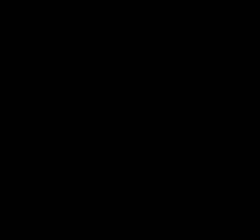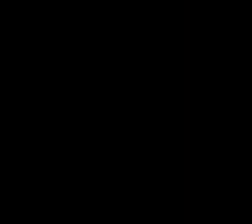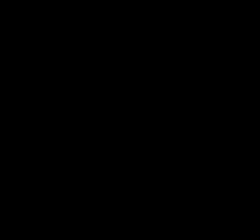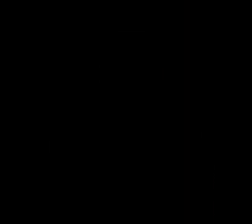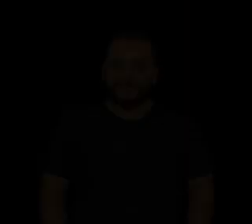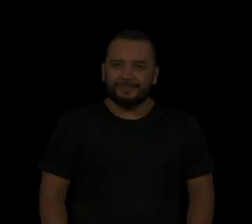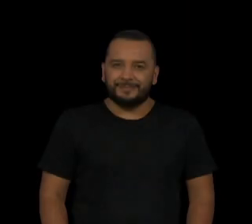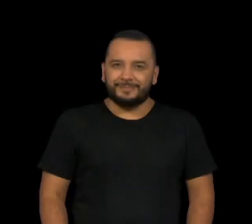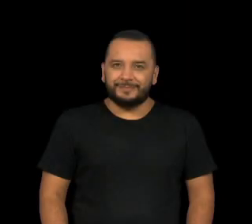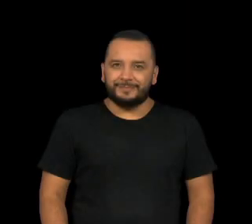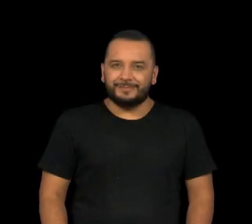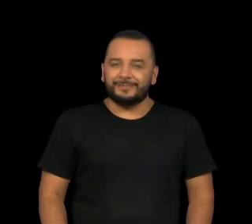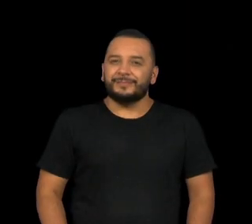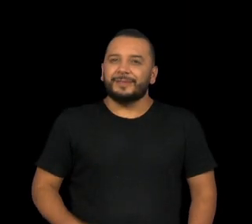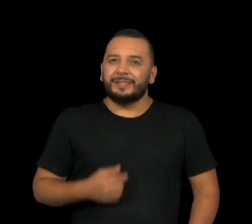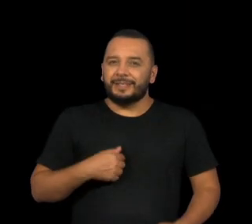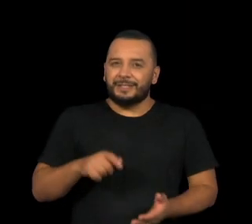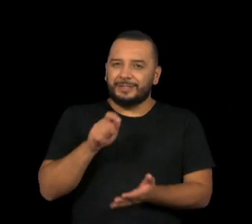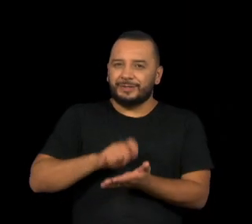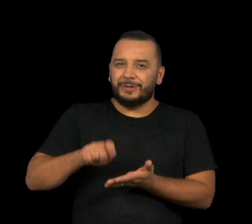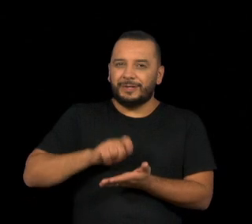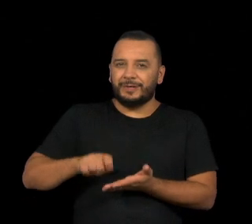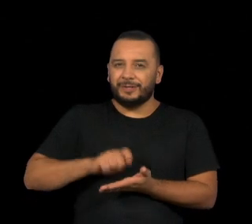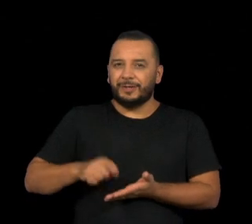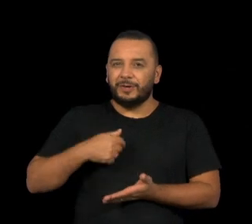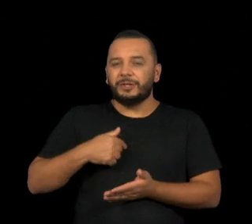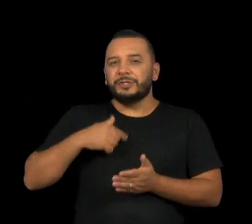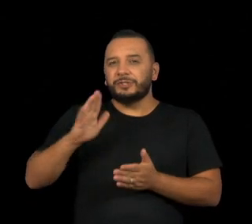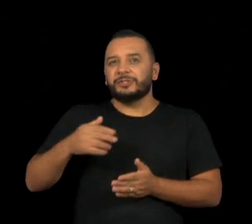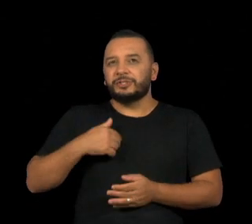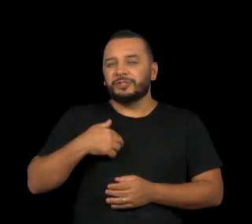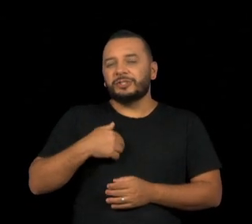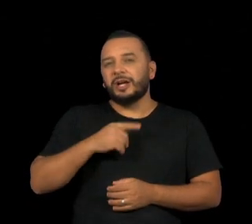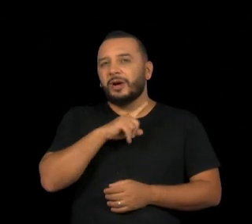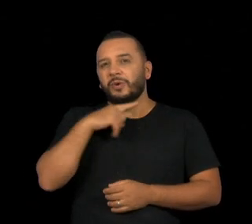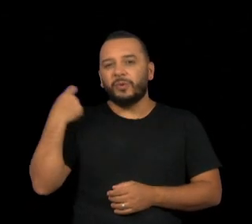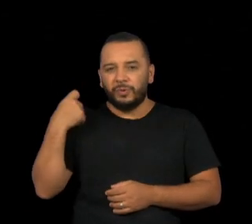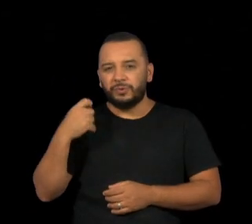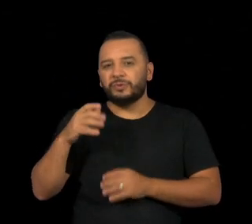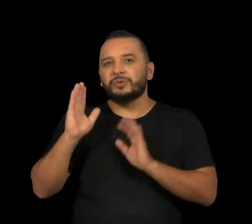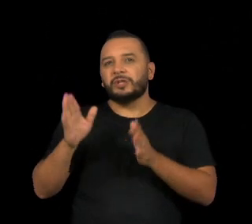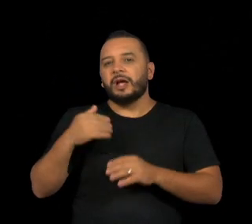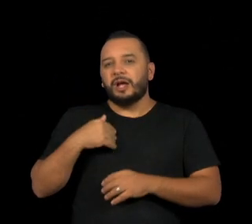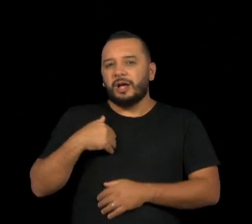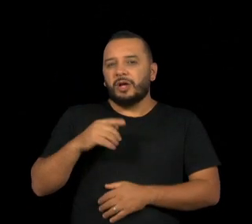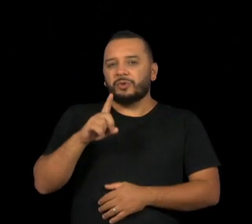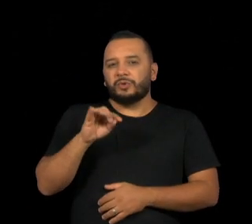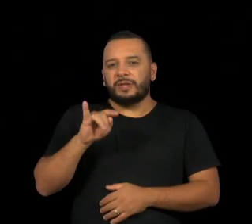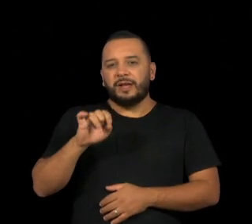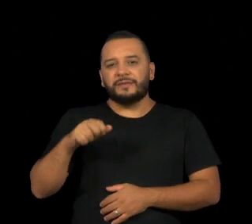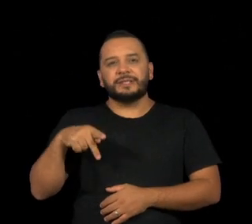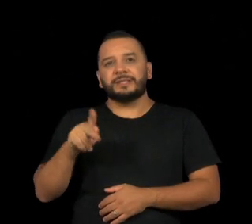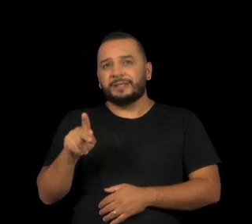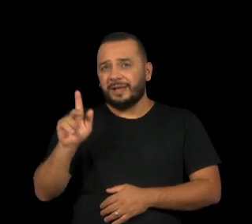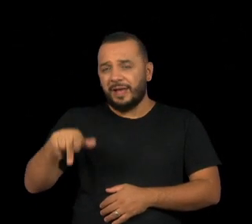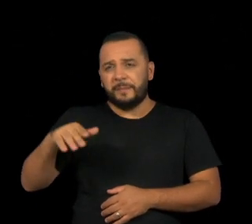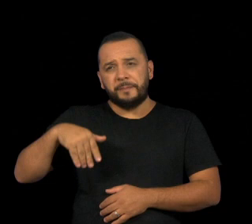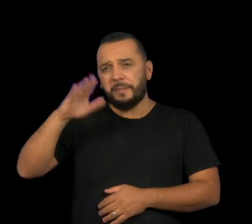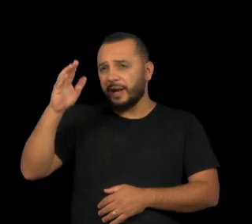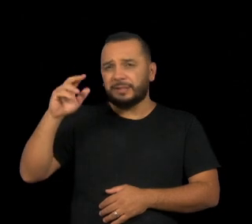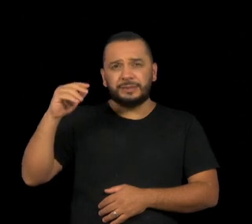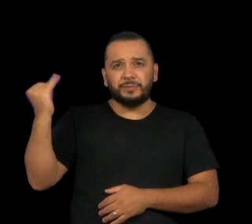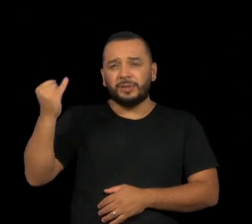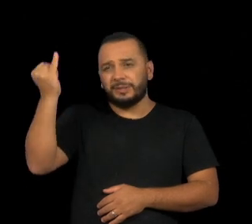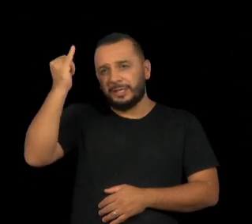O escritor russo Fyodor Dostoiévski é considerado um dos mais importantes pensadores da humanidade